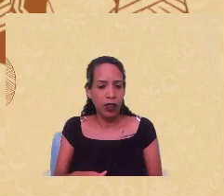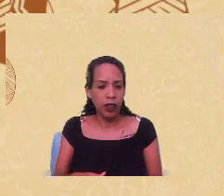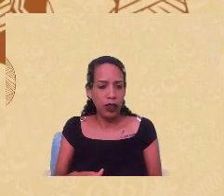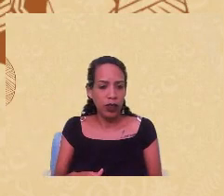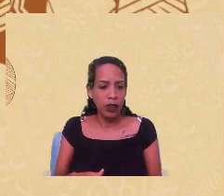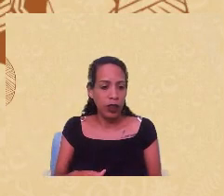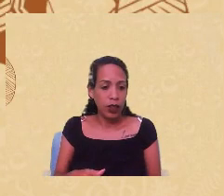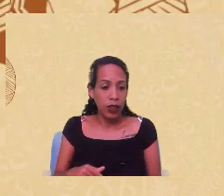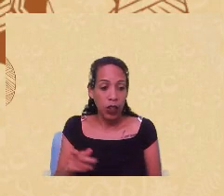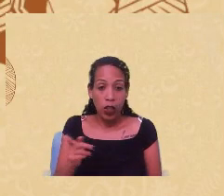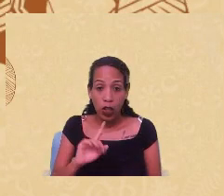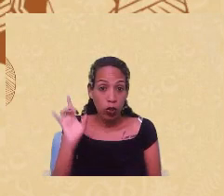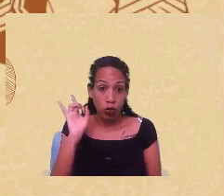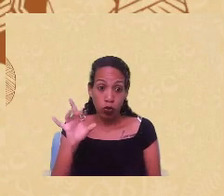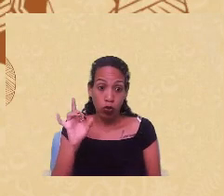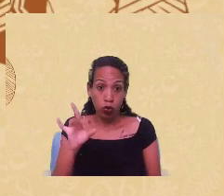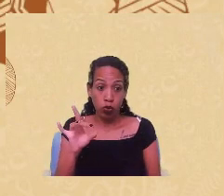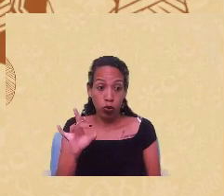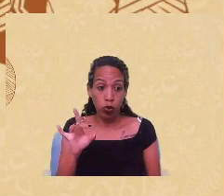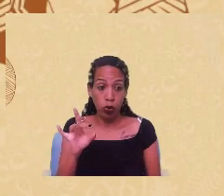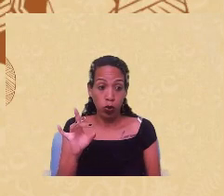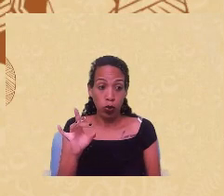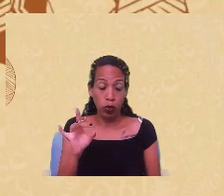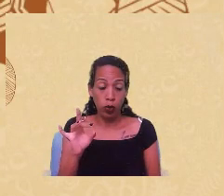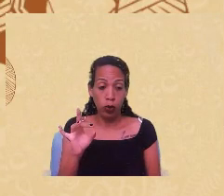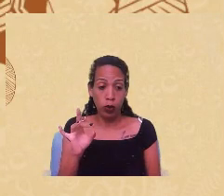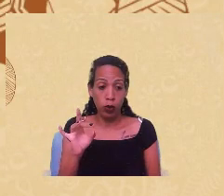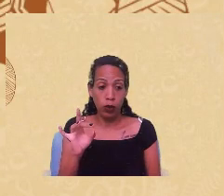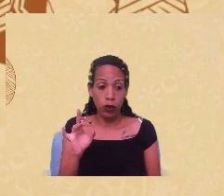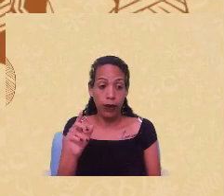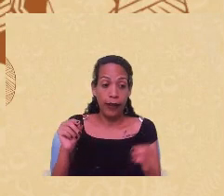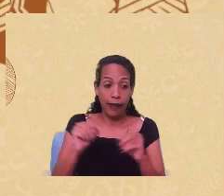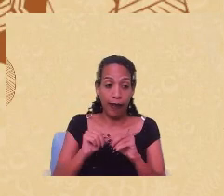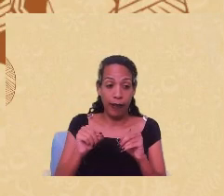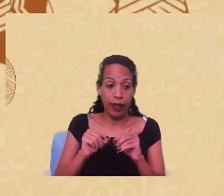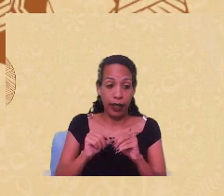que se trata. Não é uma